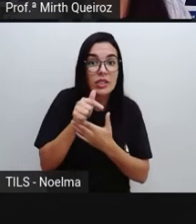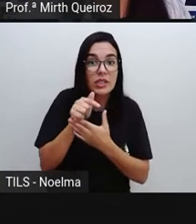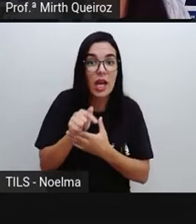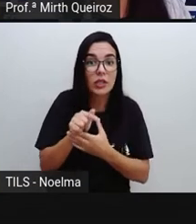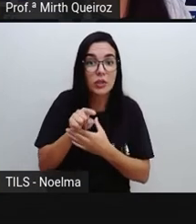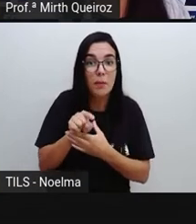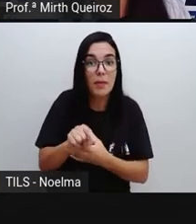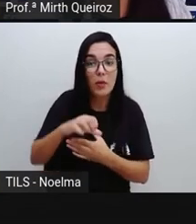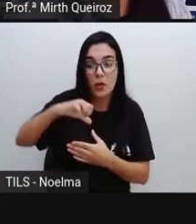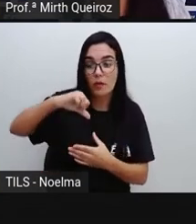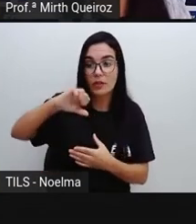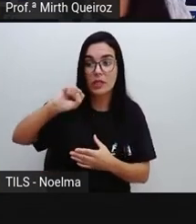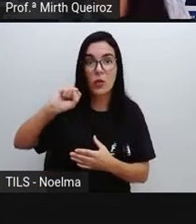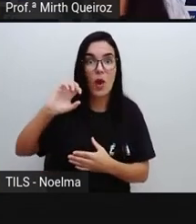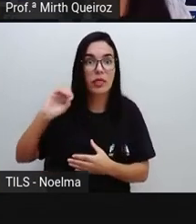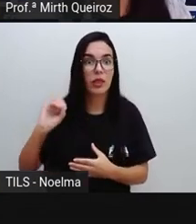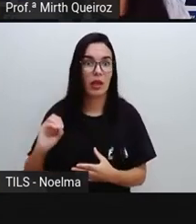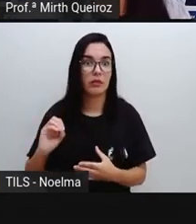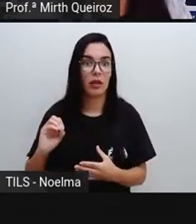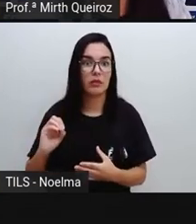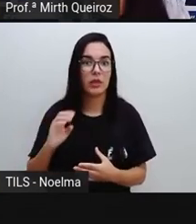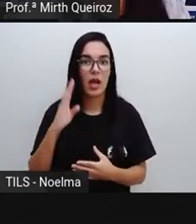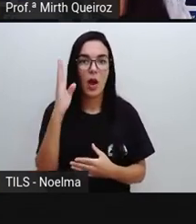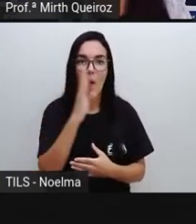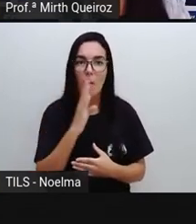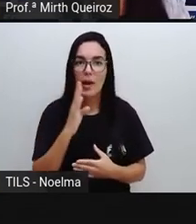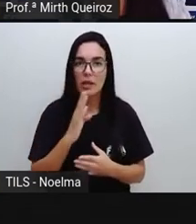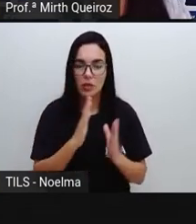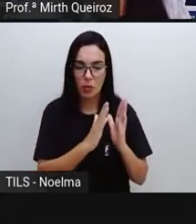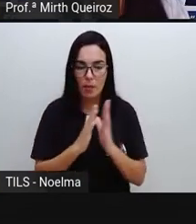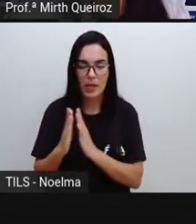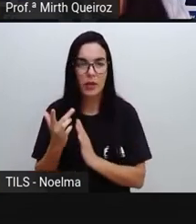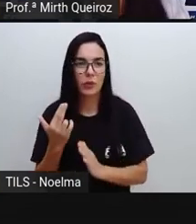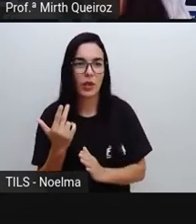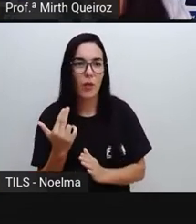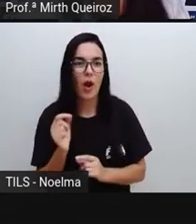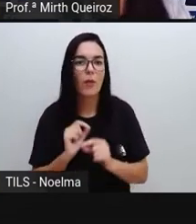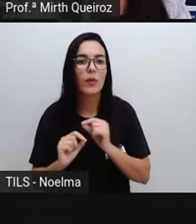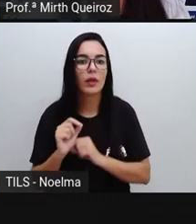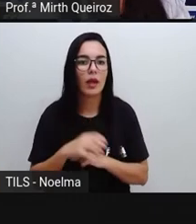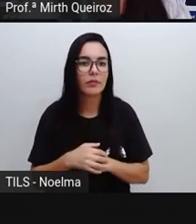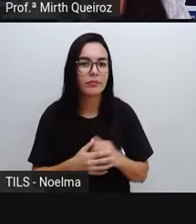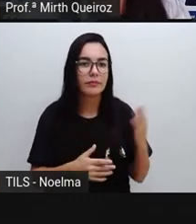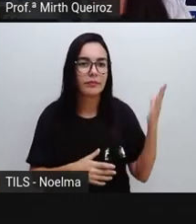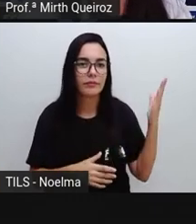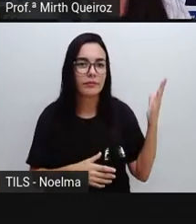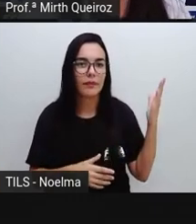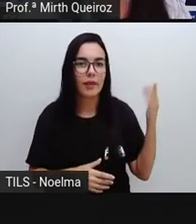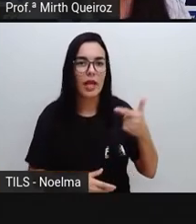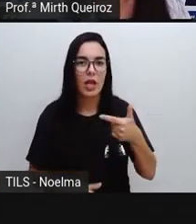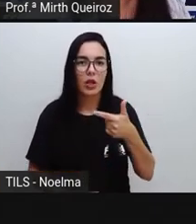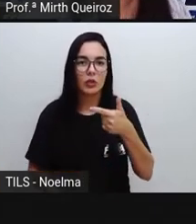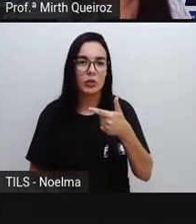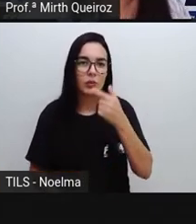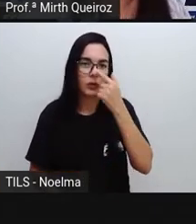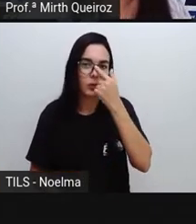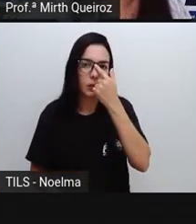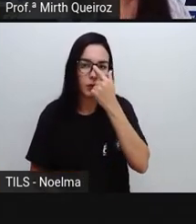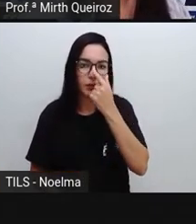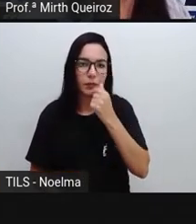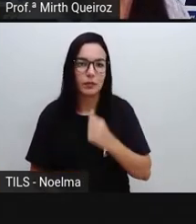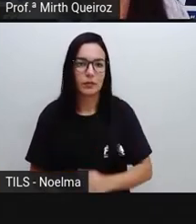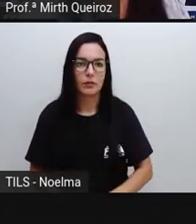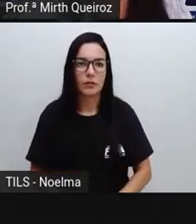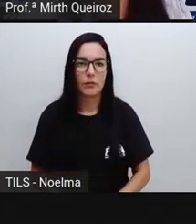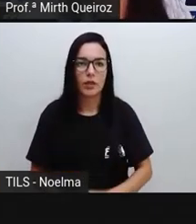aí da pandemia. E no Brasil, no mesmo período, quantos casos aí o Brasil apresentou?